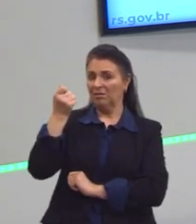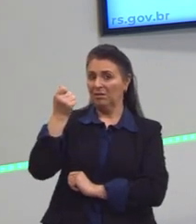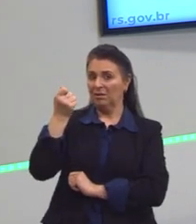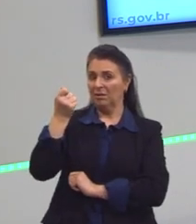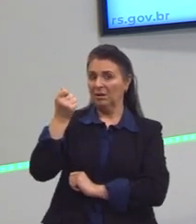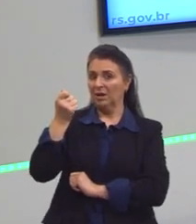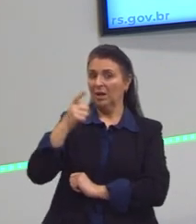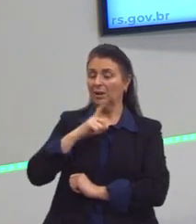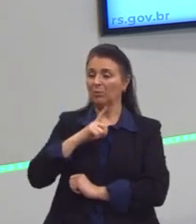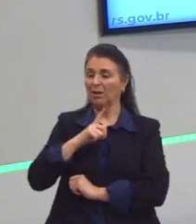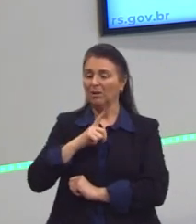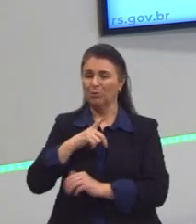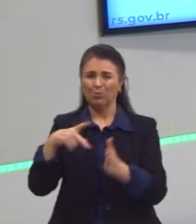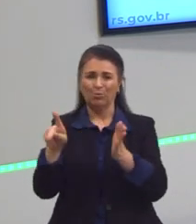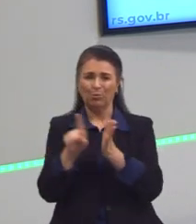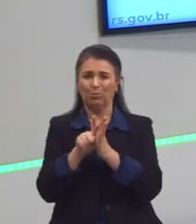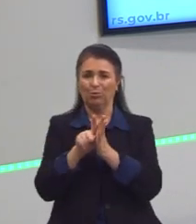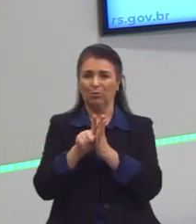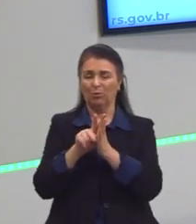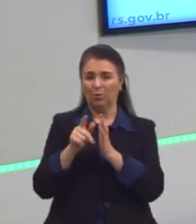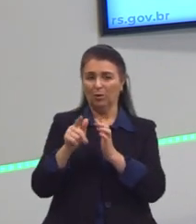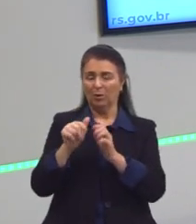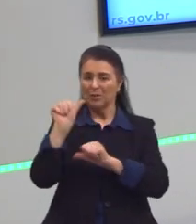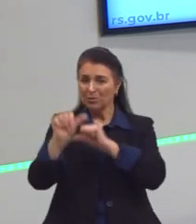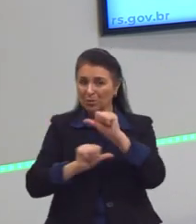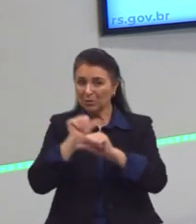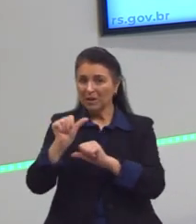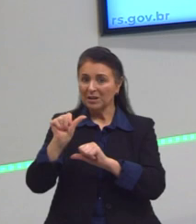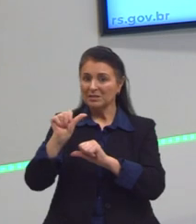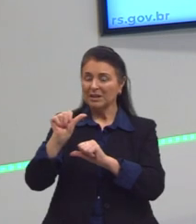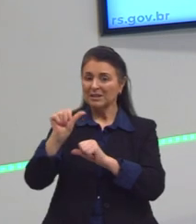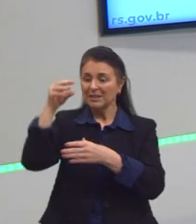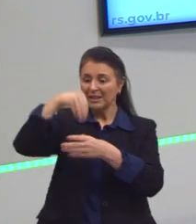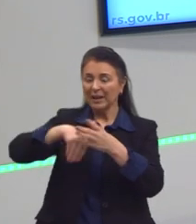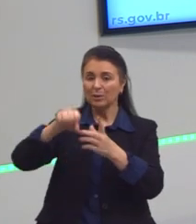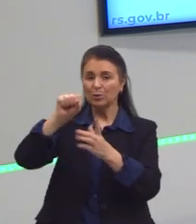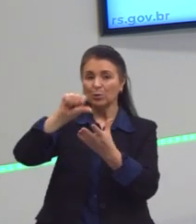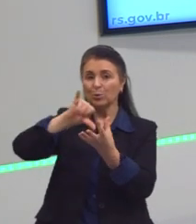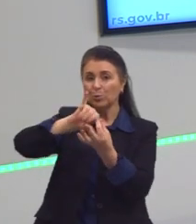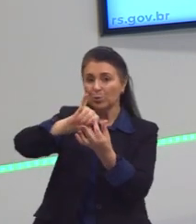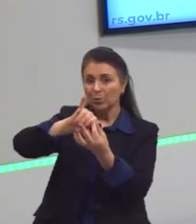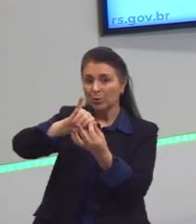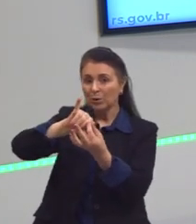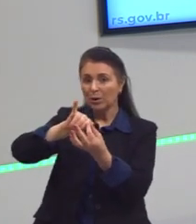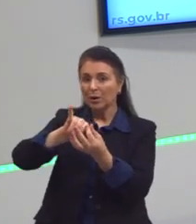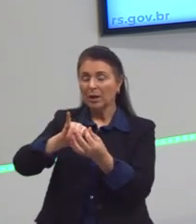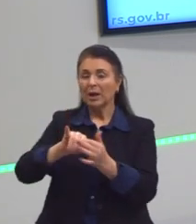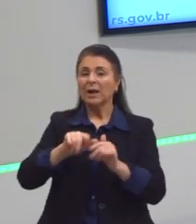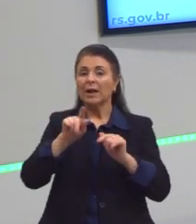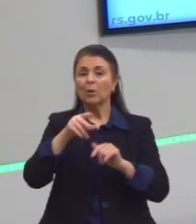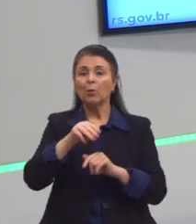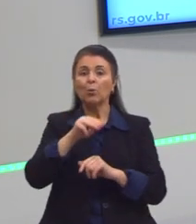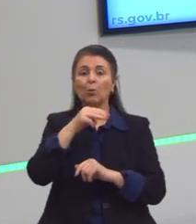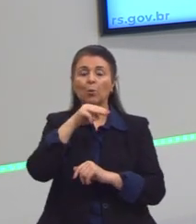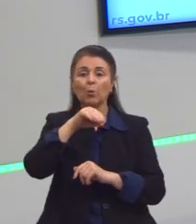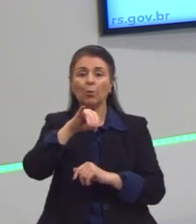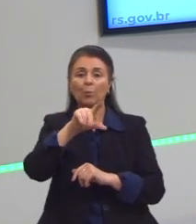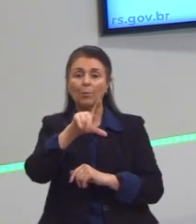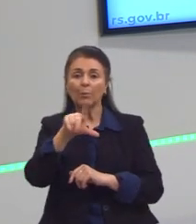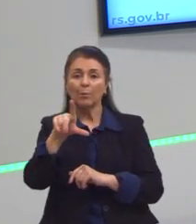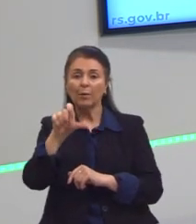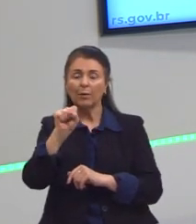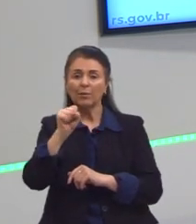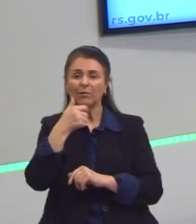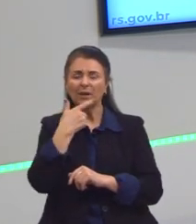empregados. Mas com as mudanças do capitalismo, o Mills fala que essa classe média são as pessoas do colarinho